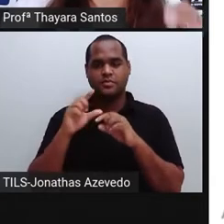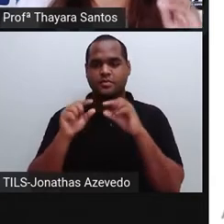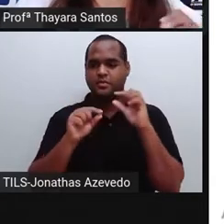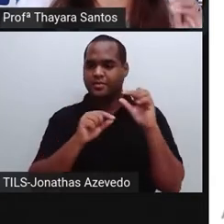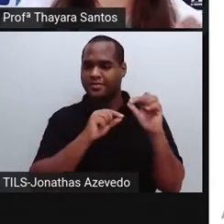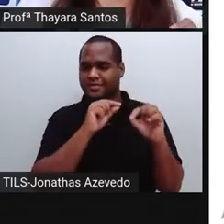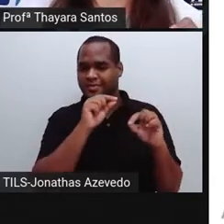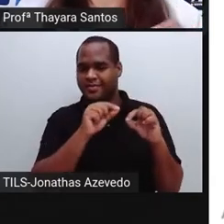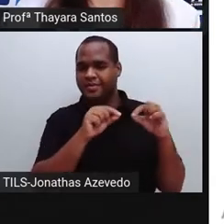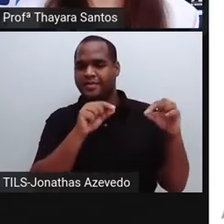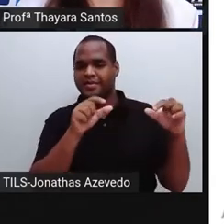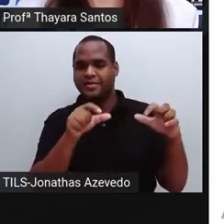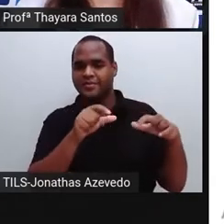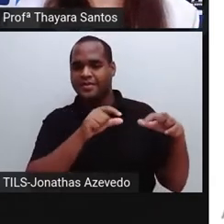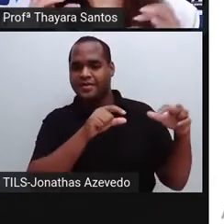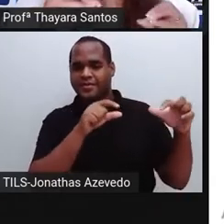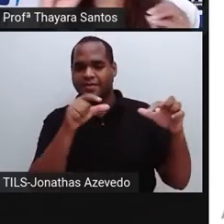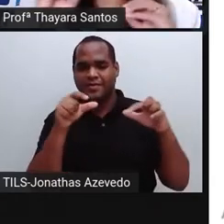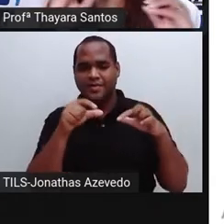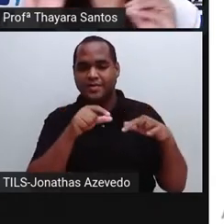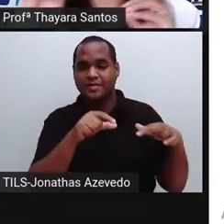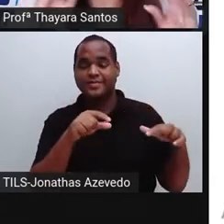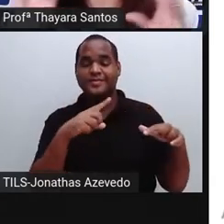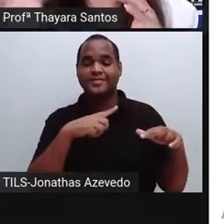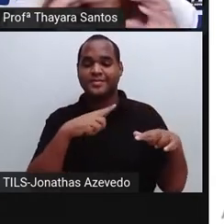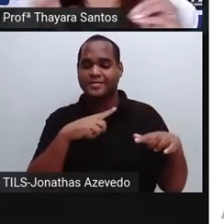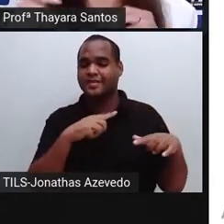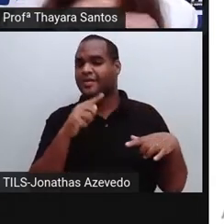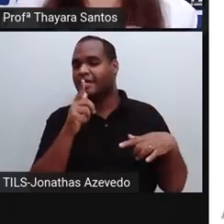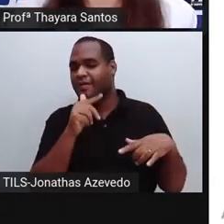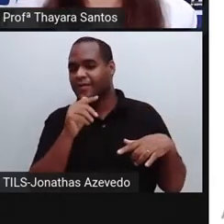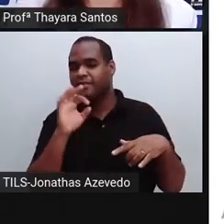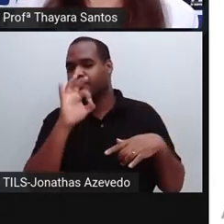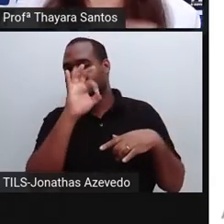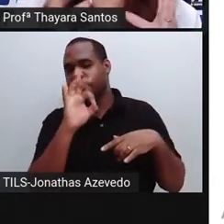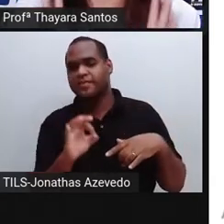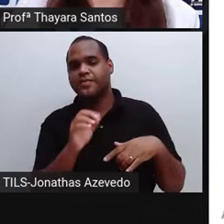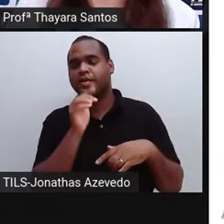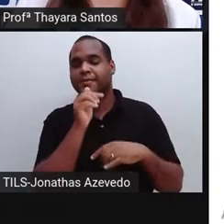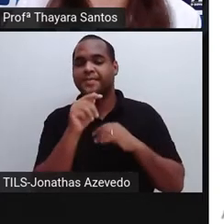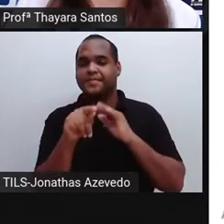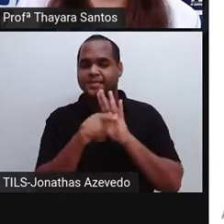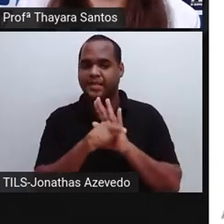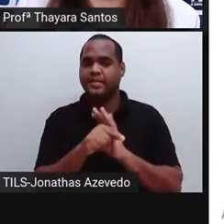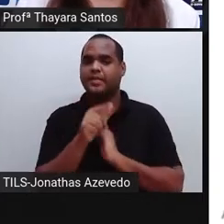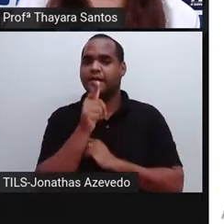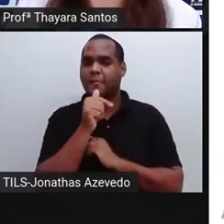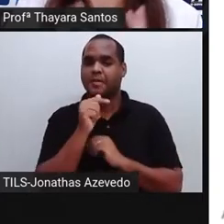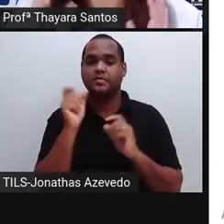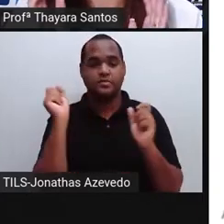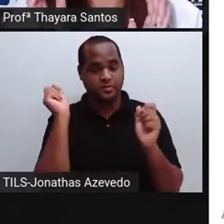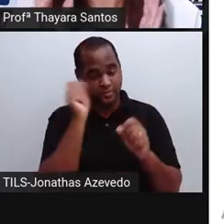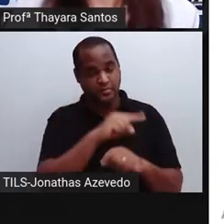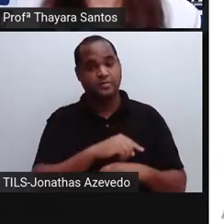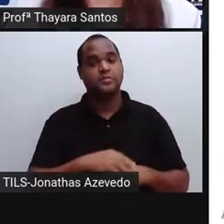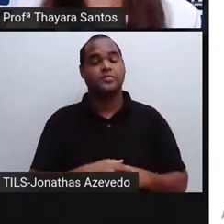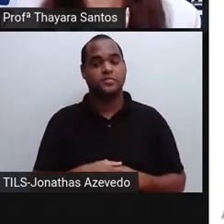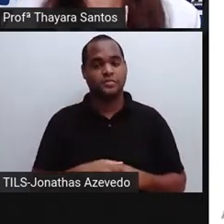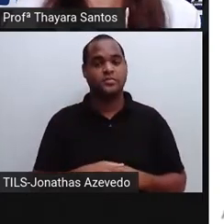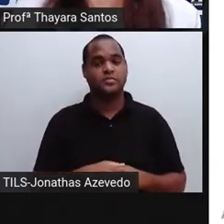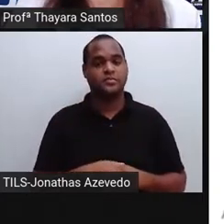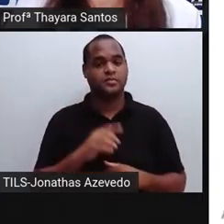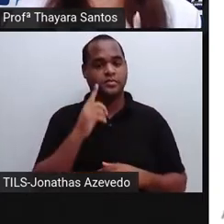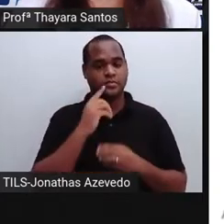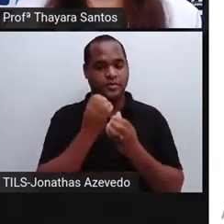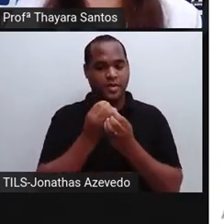onde vem cada uma dessa, cada um dessa porcentagem ainda água, aí a coisa fica mais complicada. De toda a